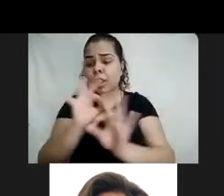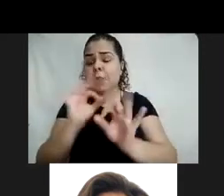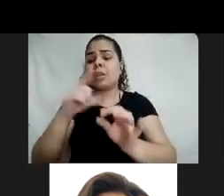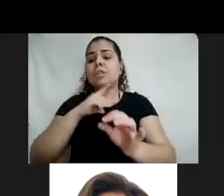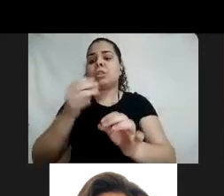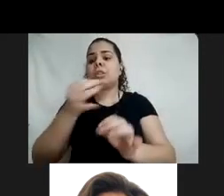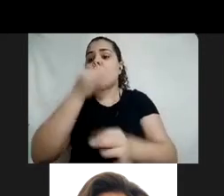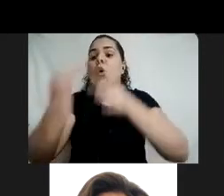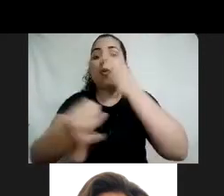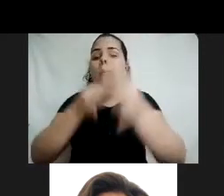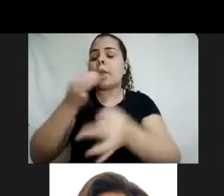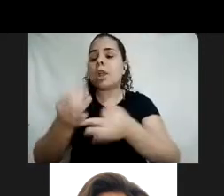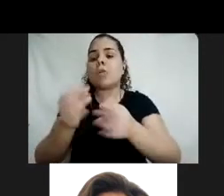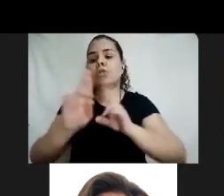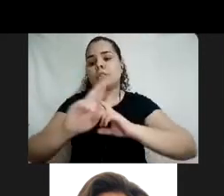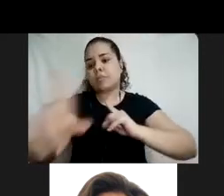muito bom.